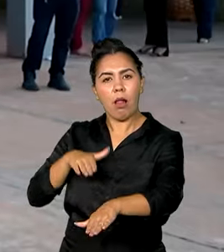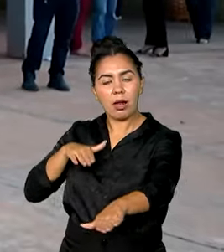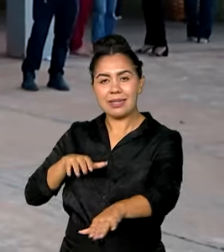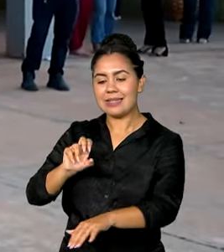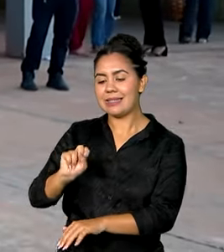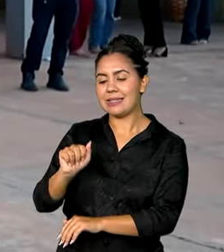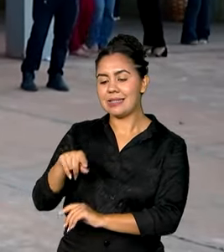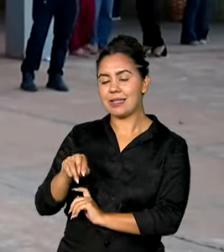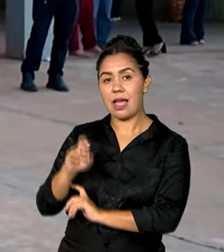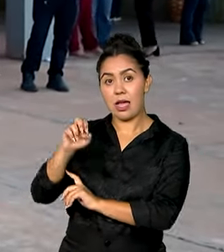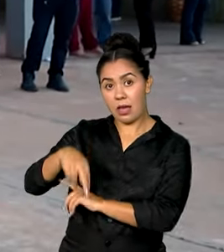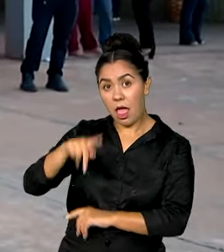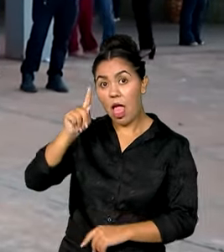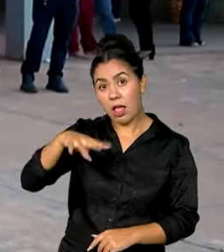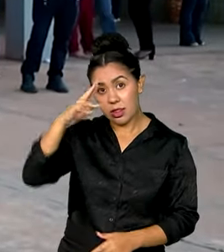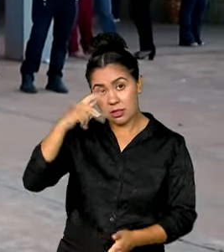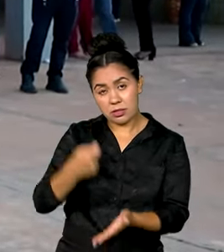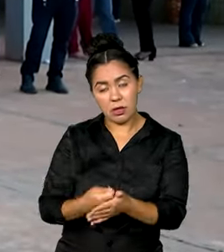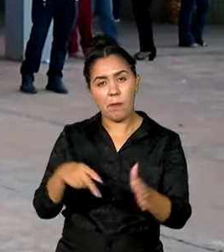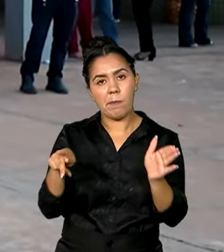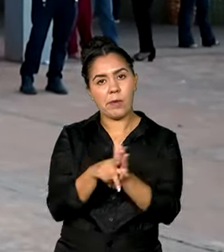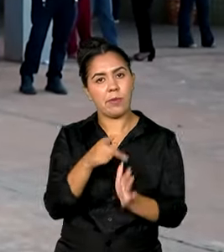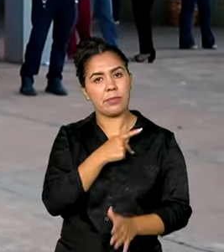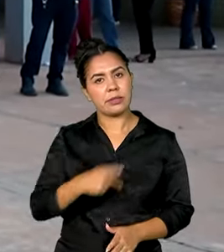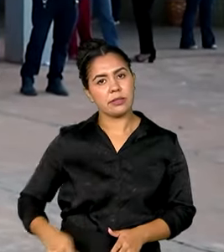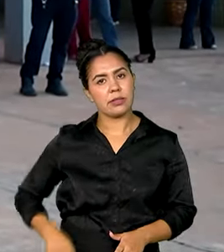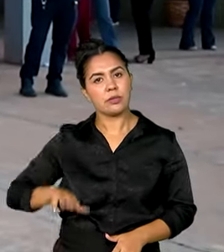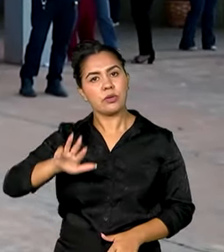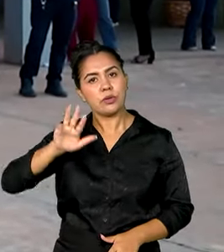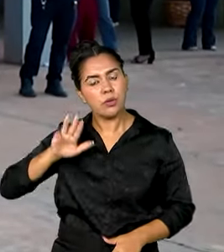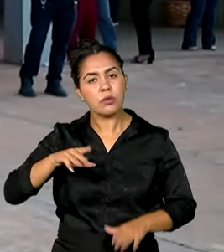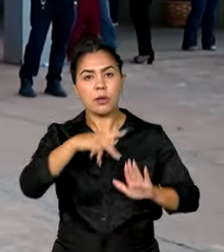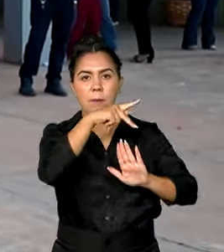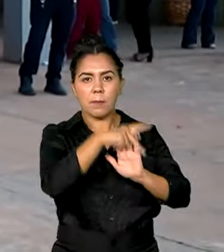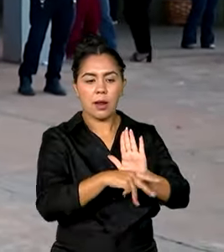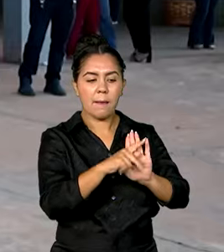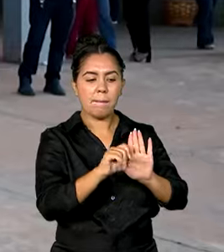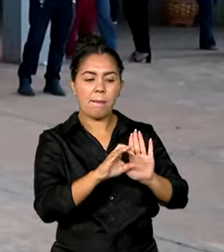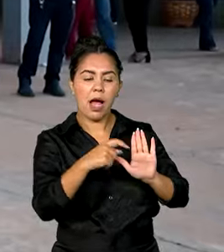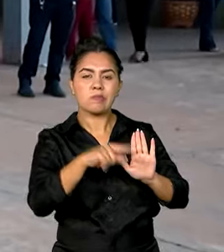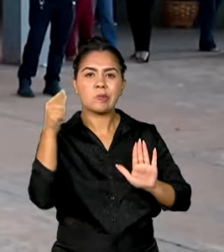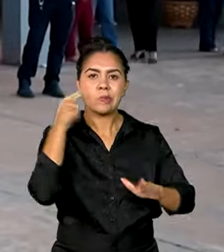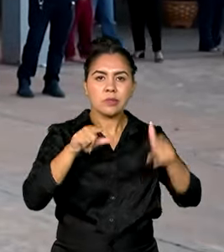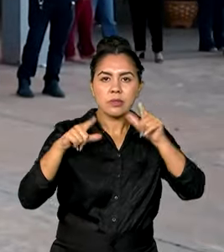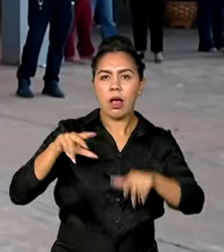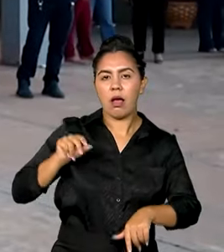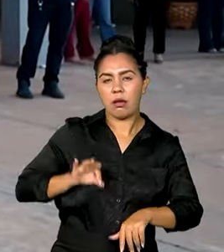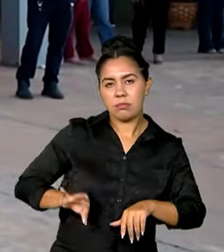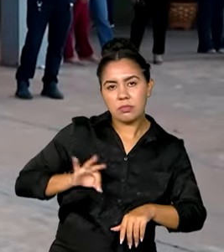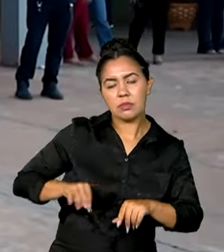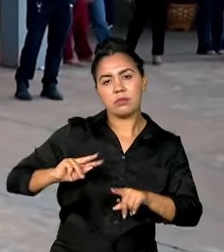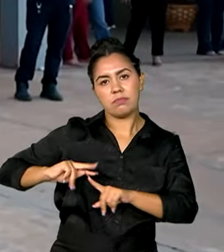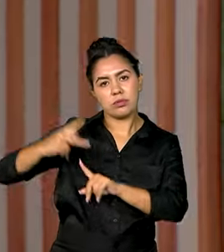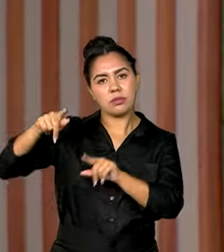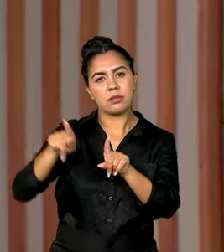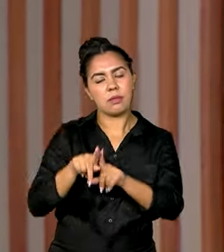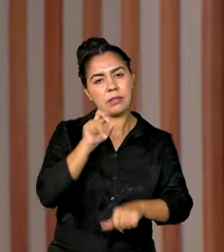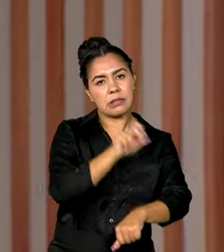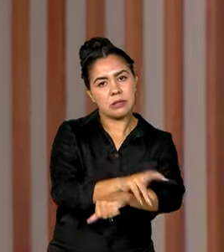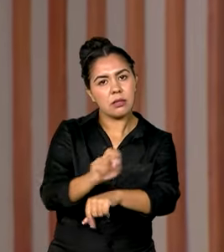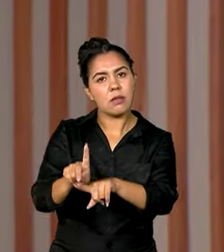determinação do presidente Lula. Que o PAC volte para gerar emprego, para gerar renda e para trazer infraestrutura para as cidades brasileiras.